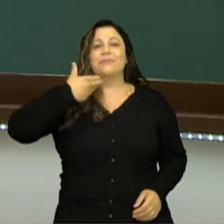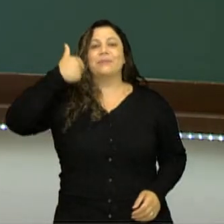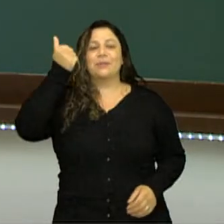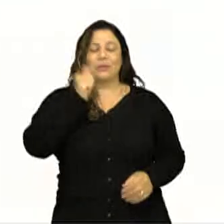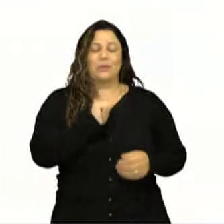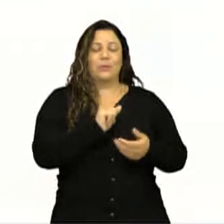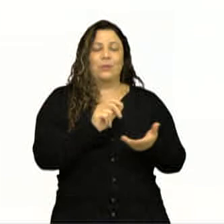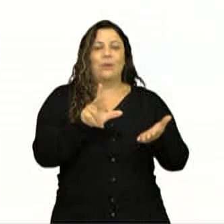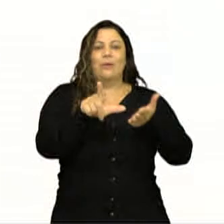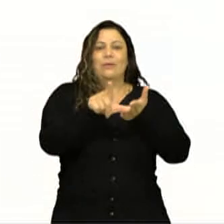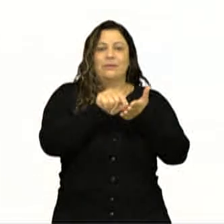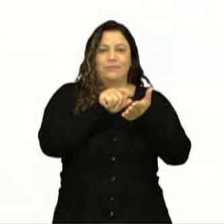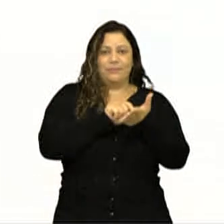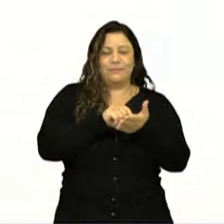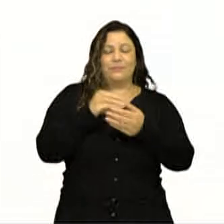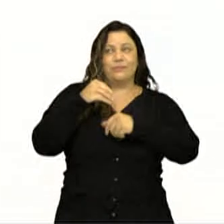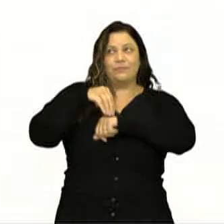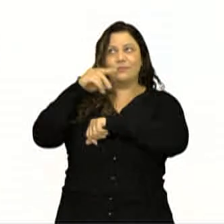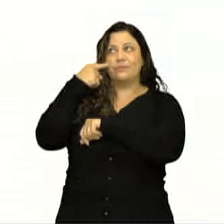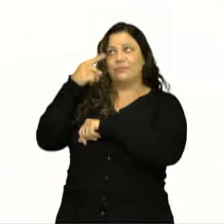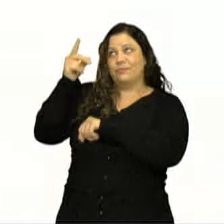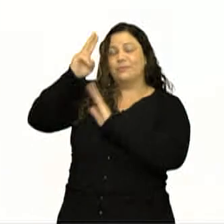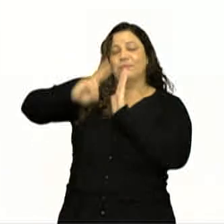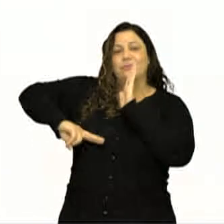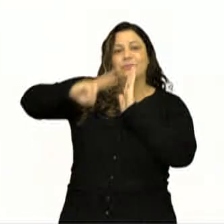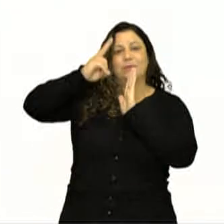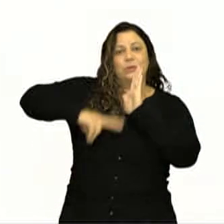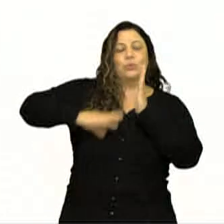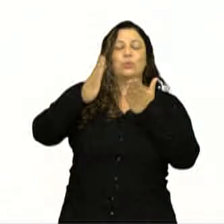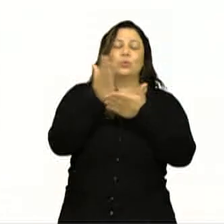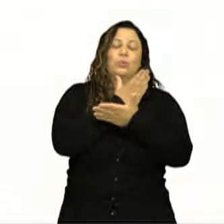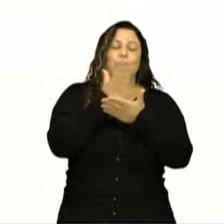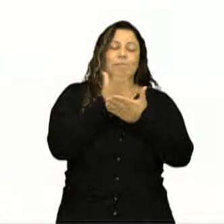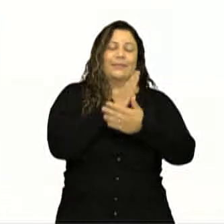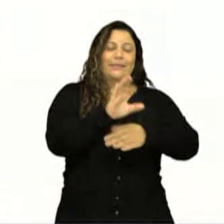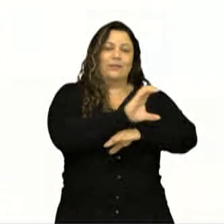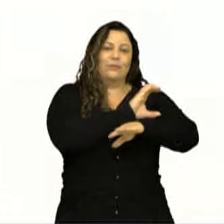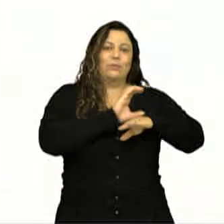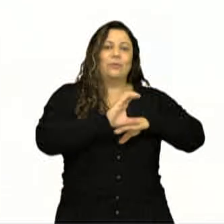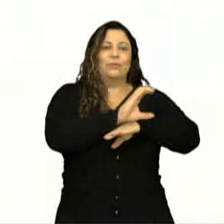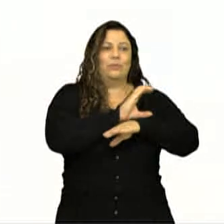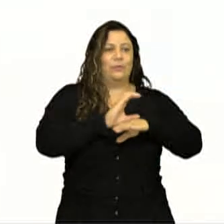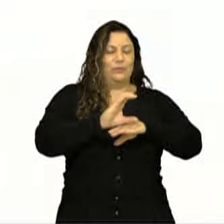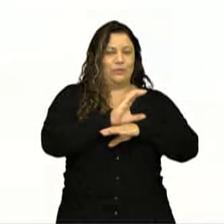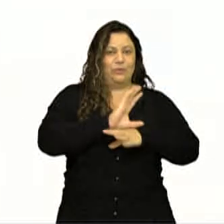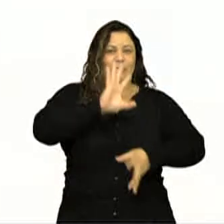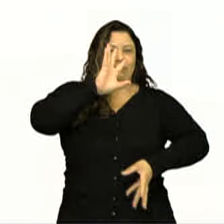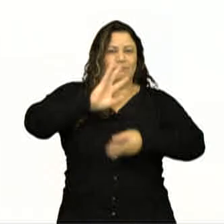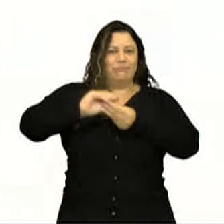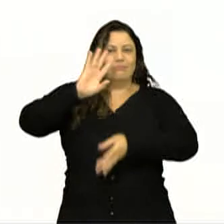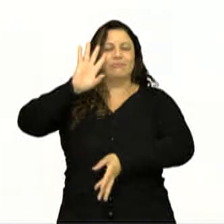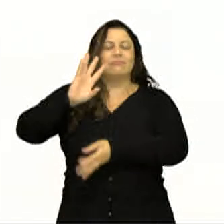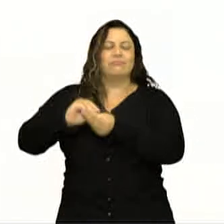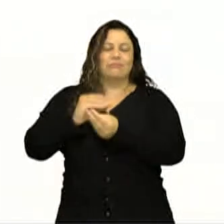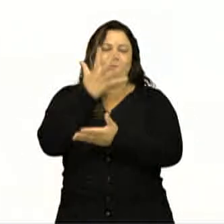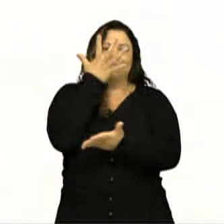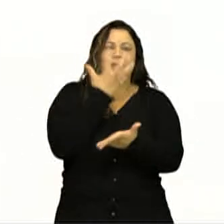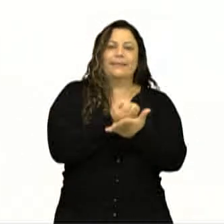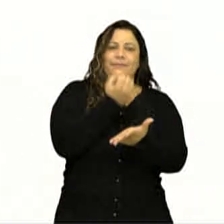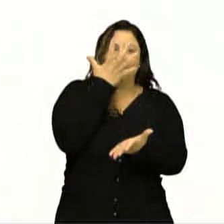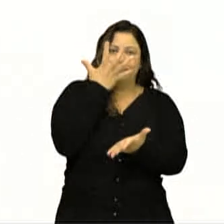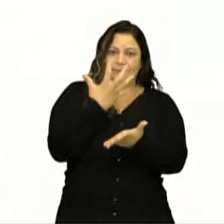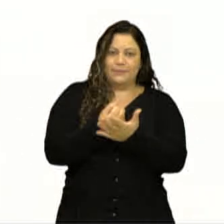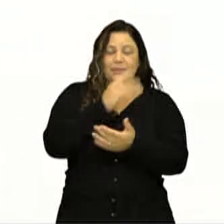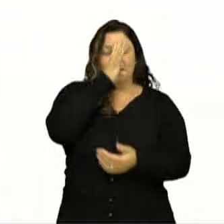deixo como sugestão a leitura desse livro, Constituição em Miúdos. Pra você baixar esse livro